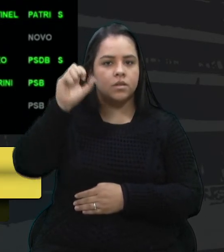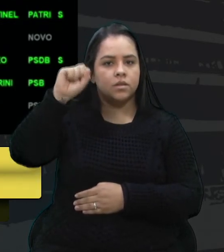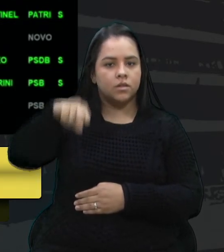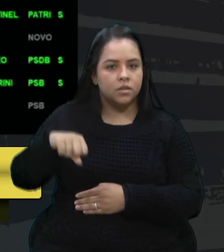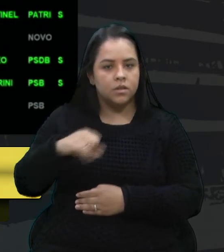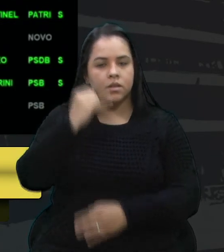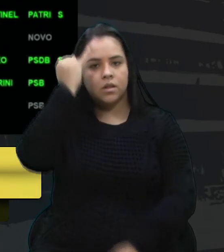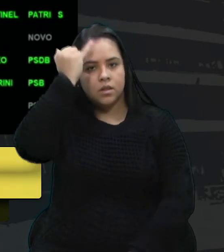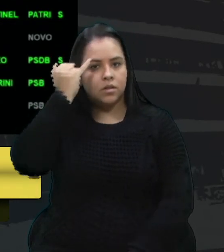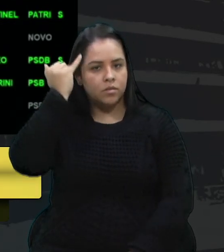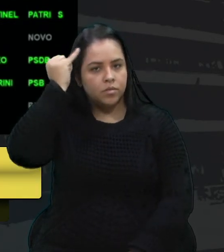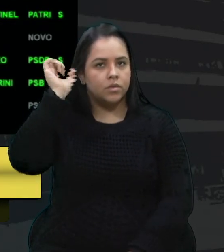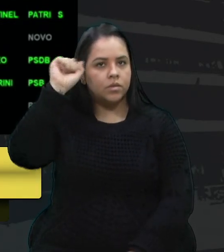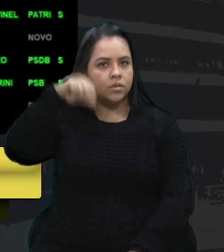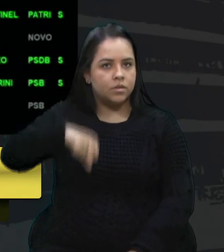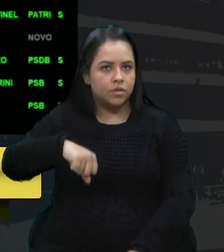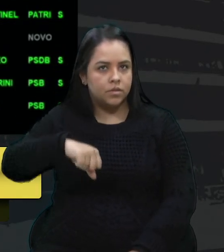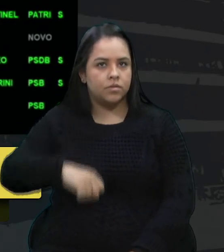sim.